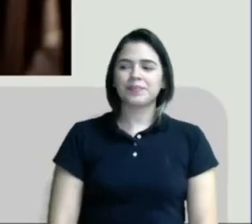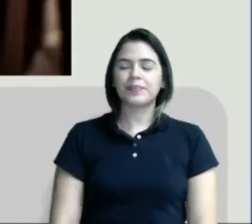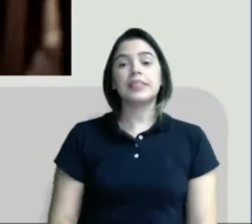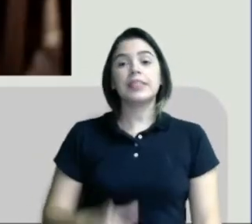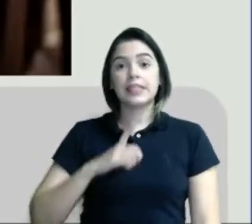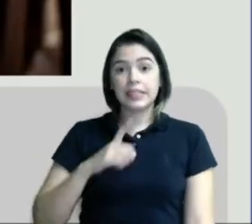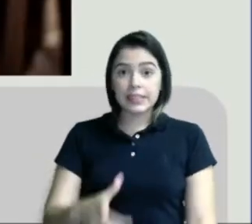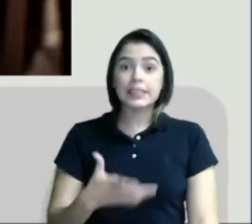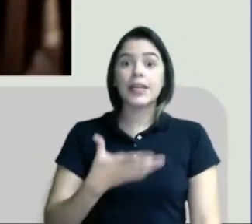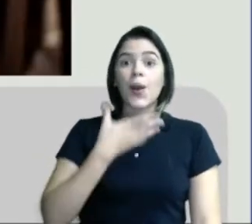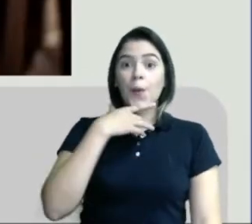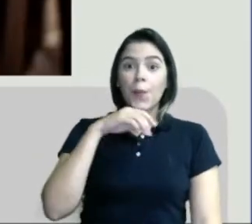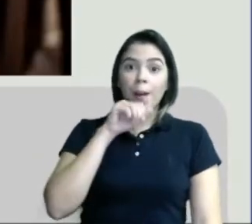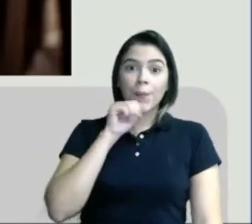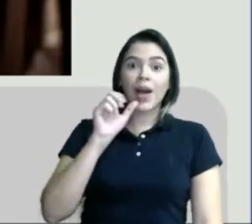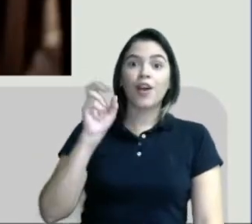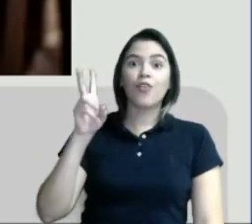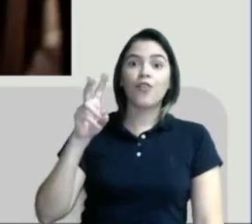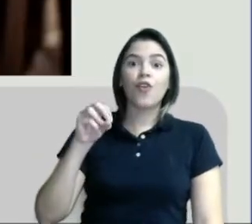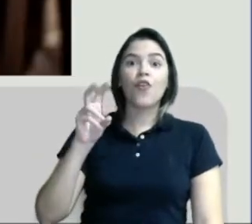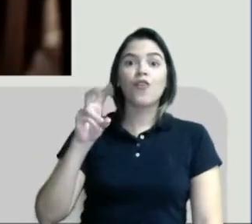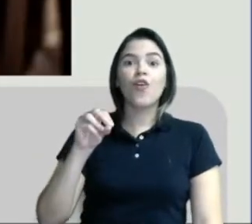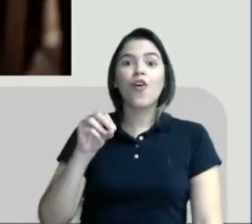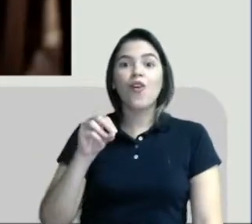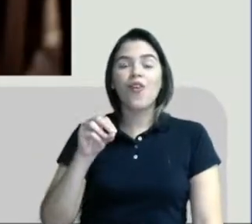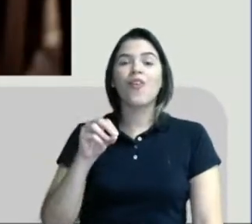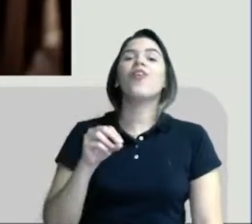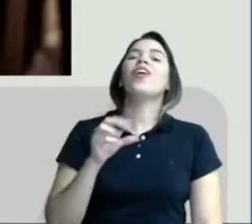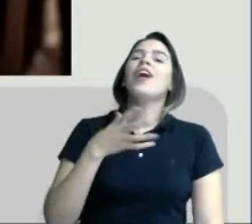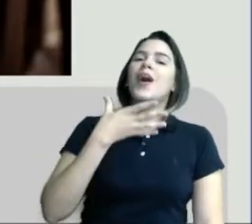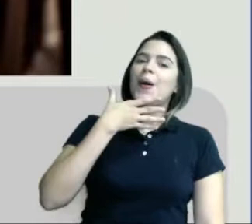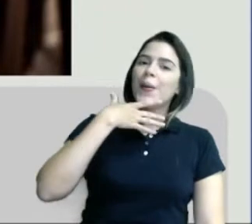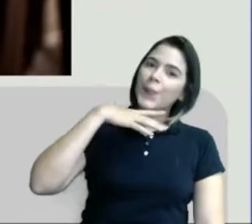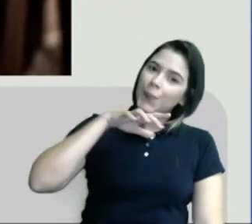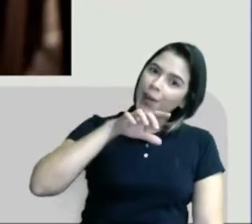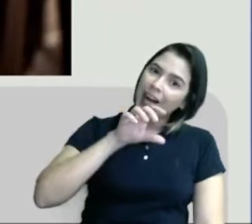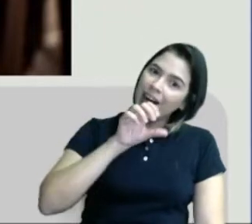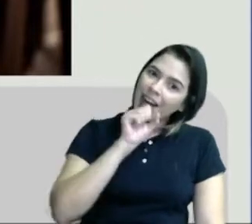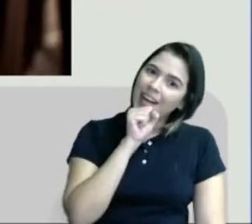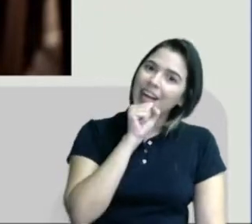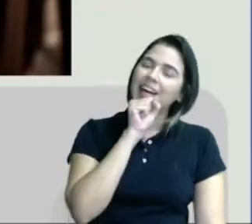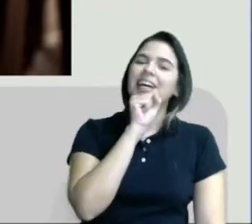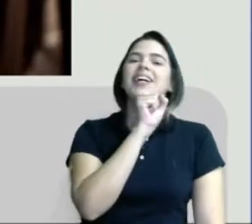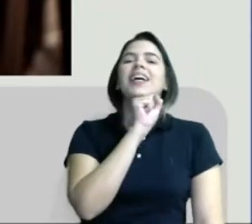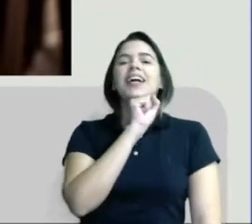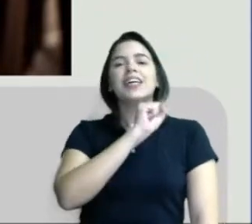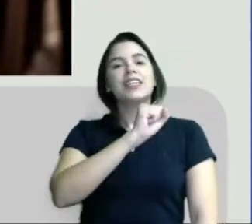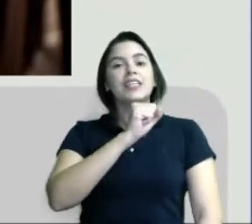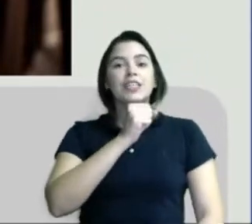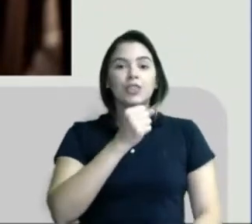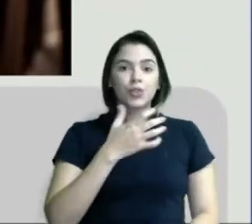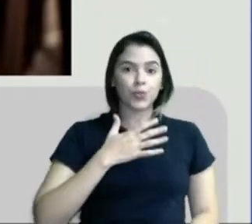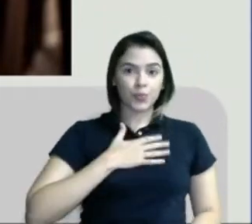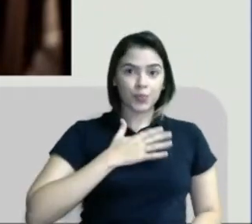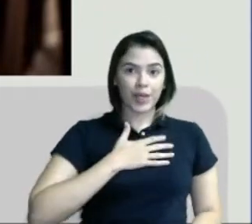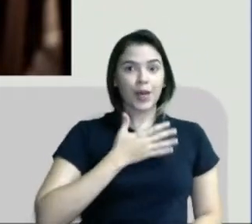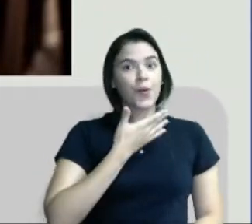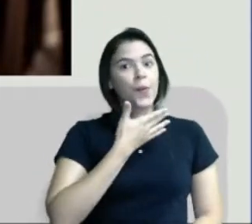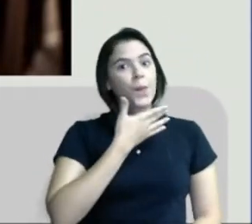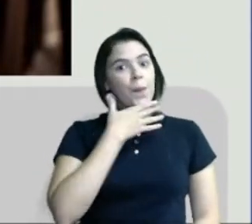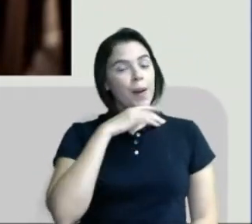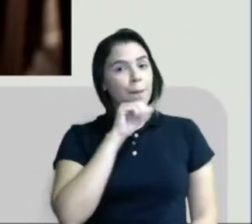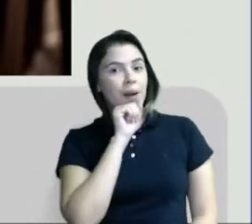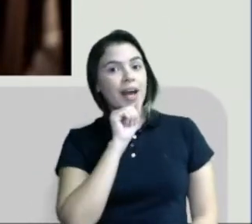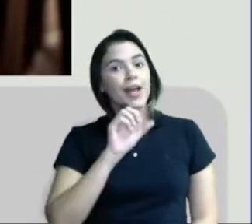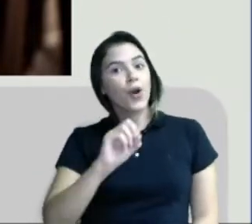E tem o pai avô, que é o pai do nosso pai ou da